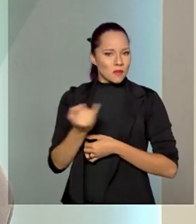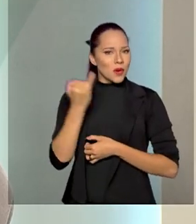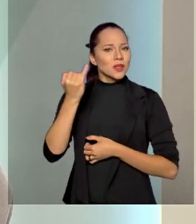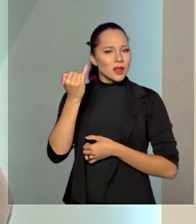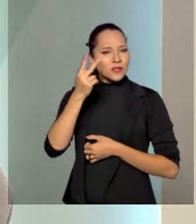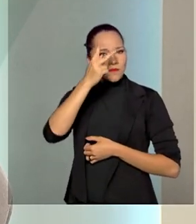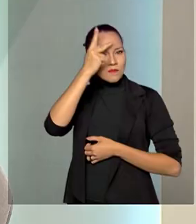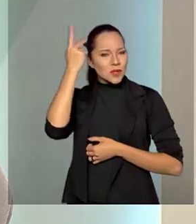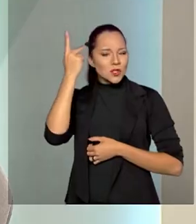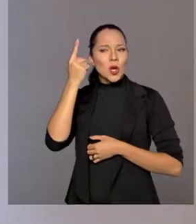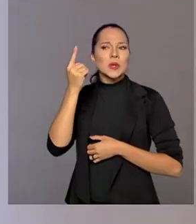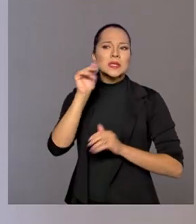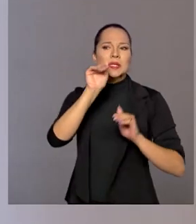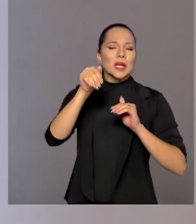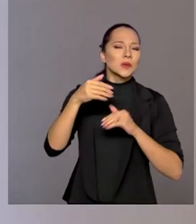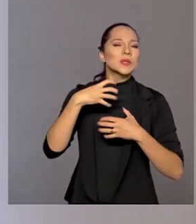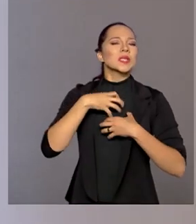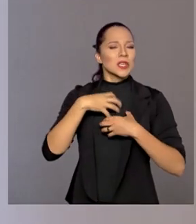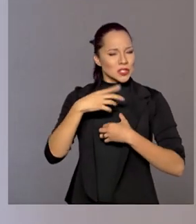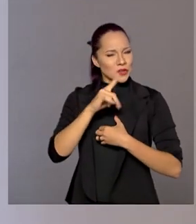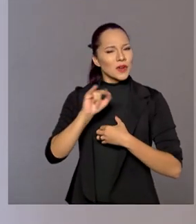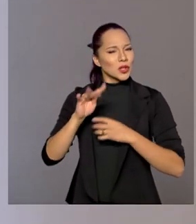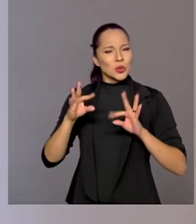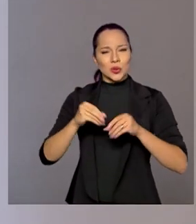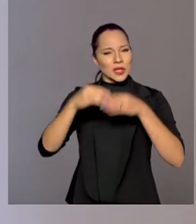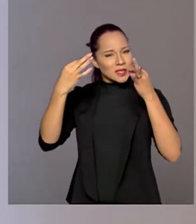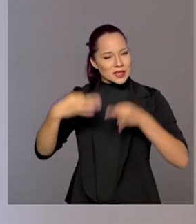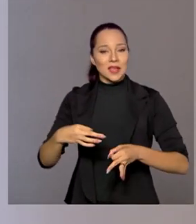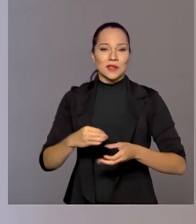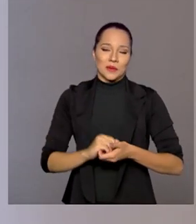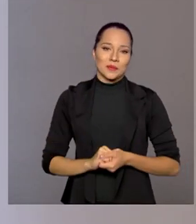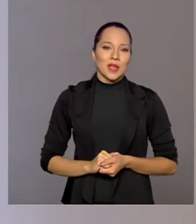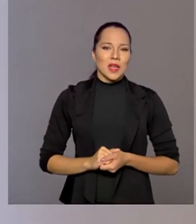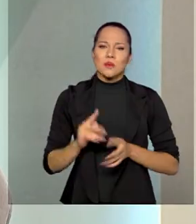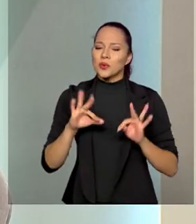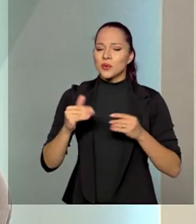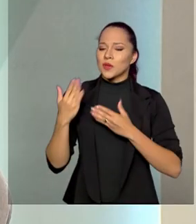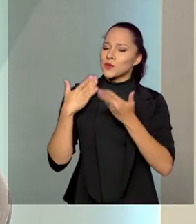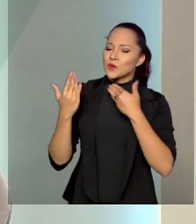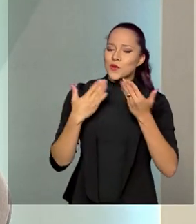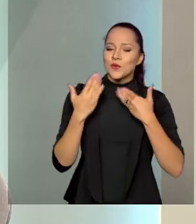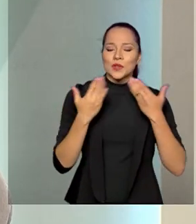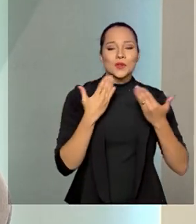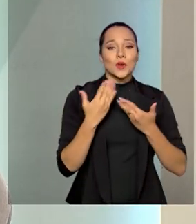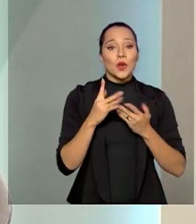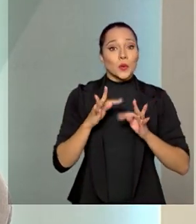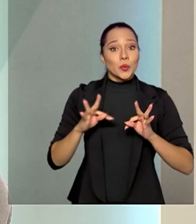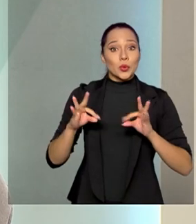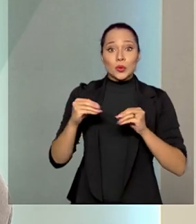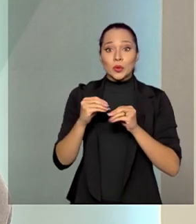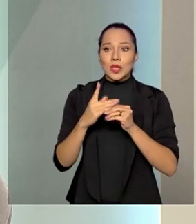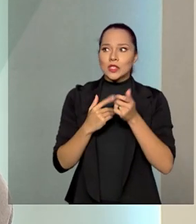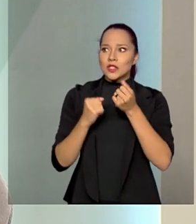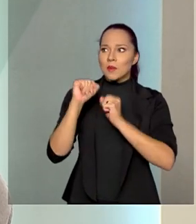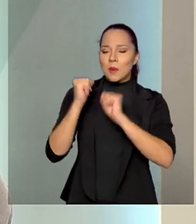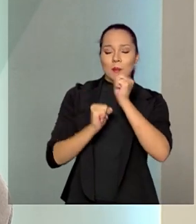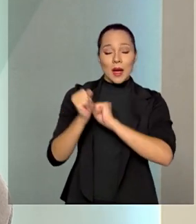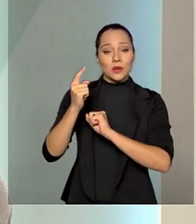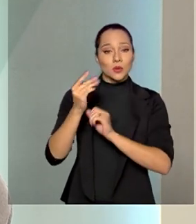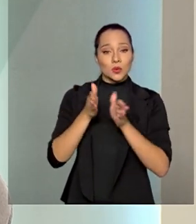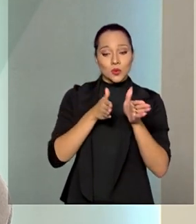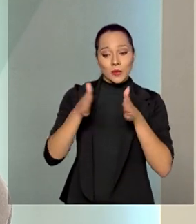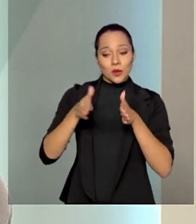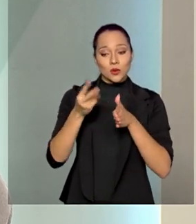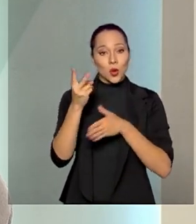sejam otimistas. É por tudo aquilo que nós conversamos aqui, por tudo aquilo que produzimos nos últimos dois